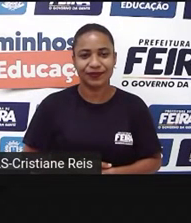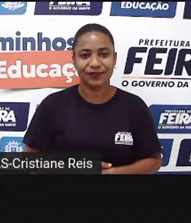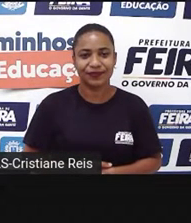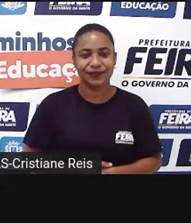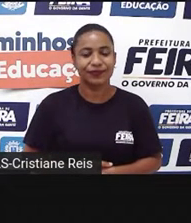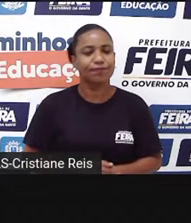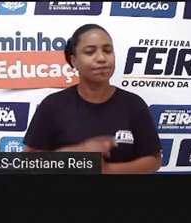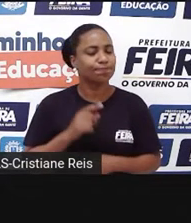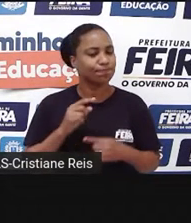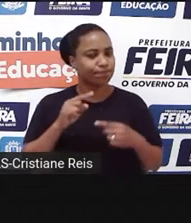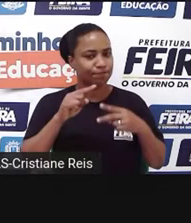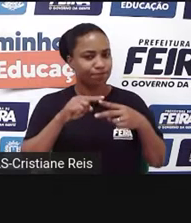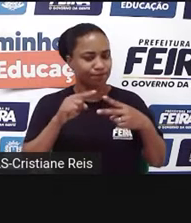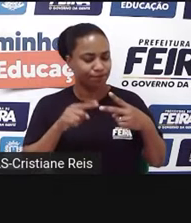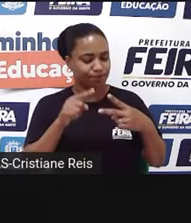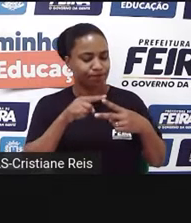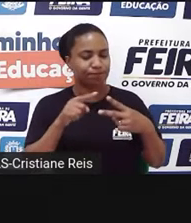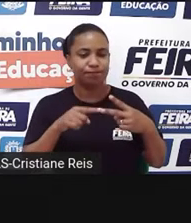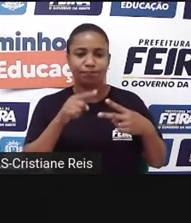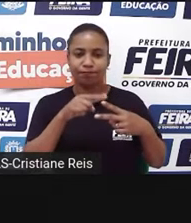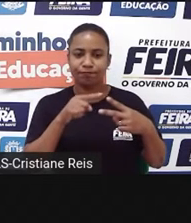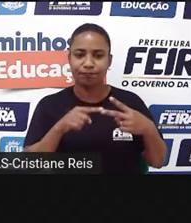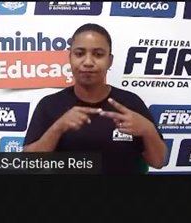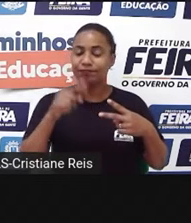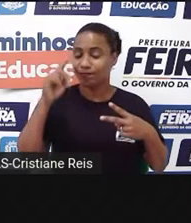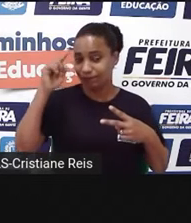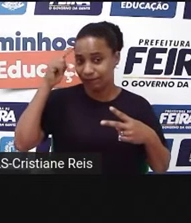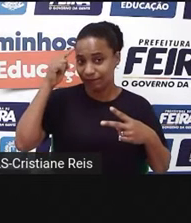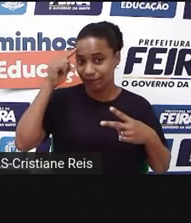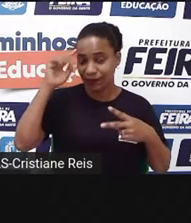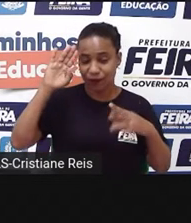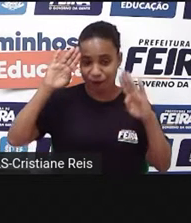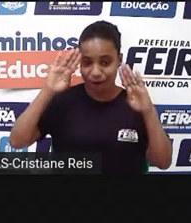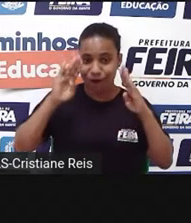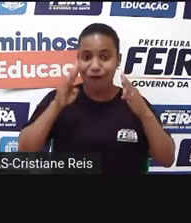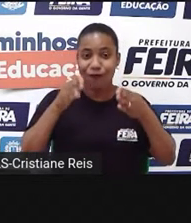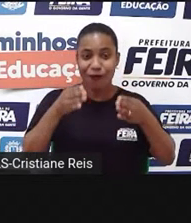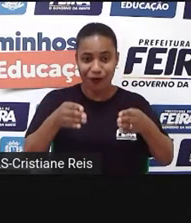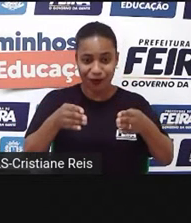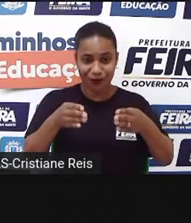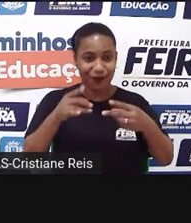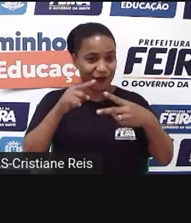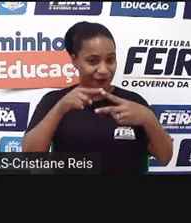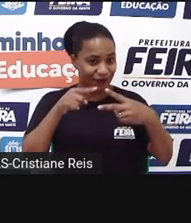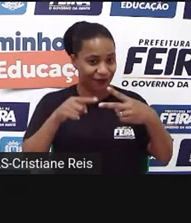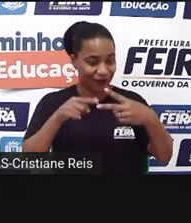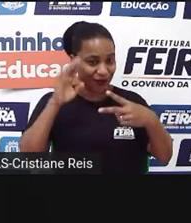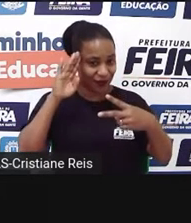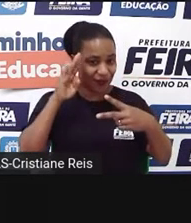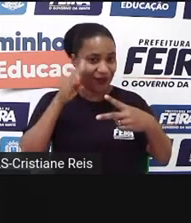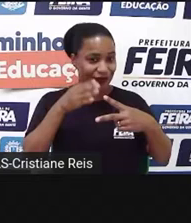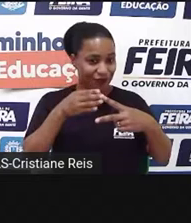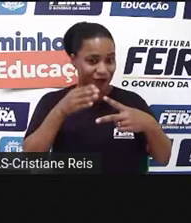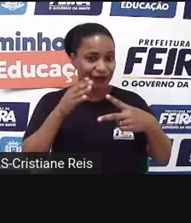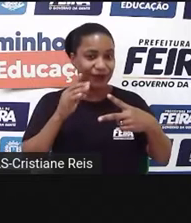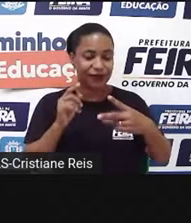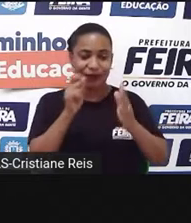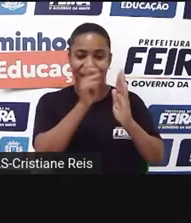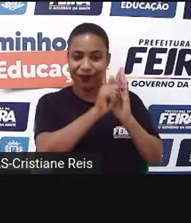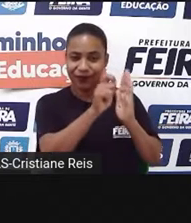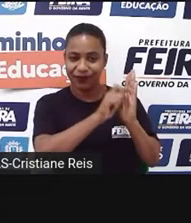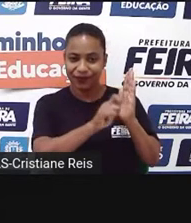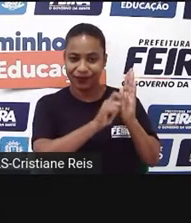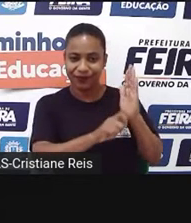E essas duas perguntinhas vão direcionar o nosso encontro de hoje. E eu quero que vocês anotem-as no seu caderno.